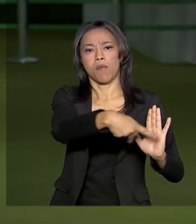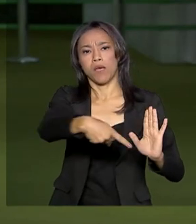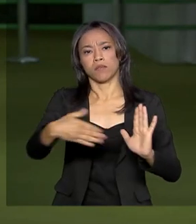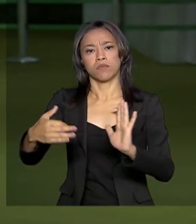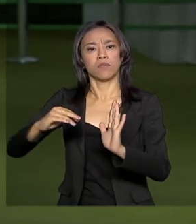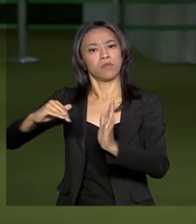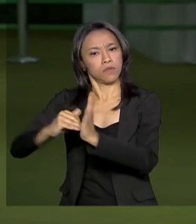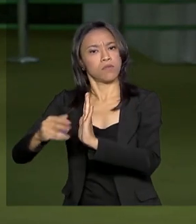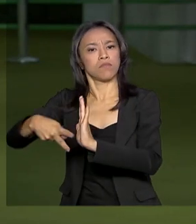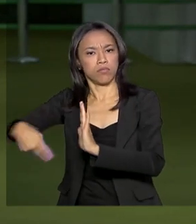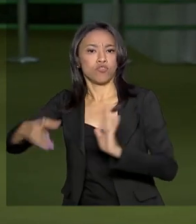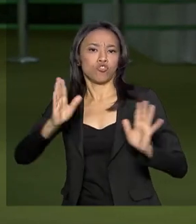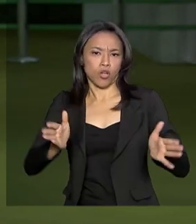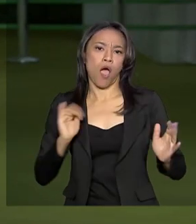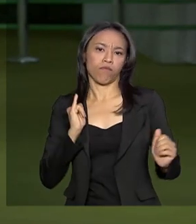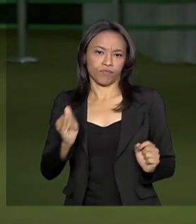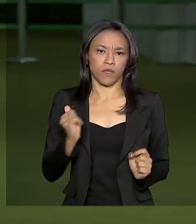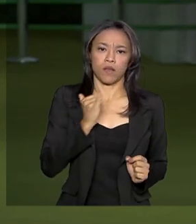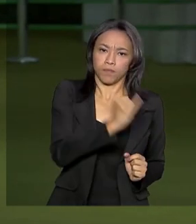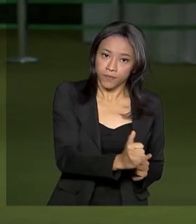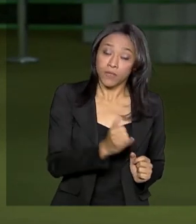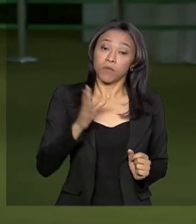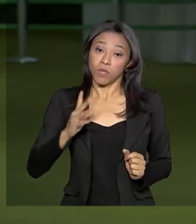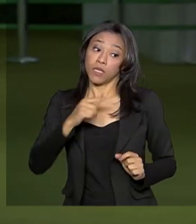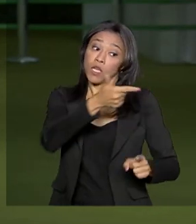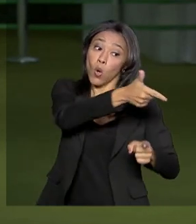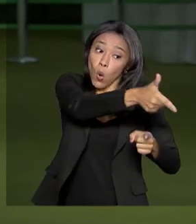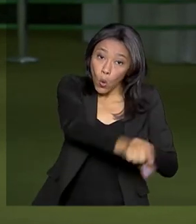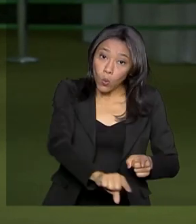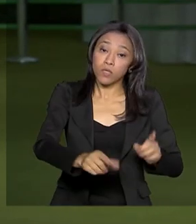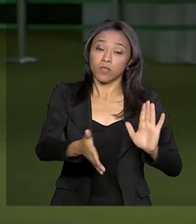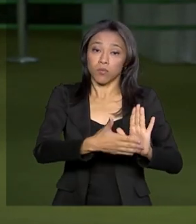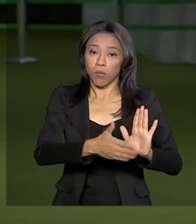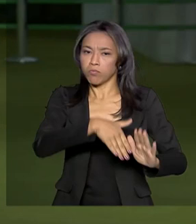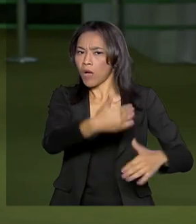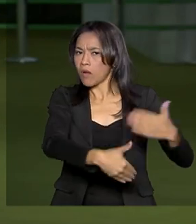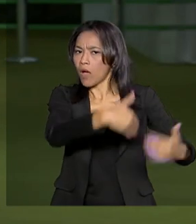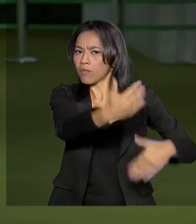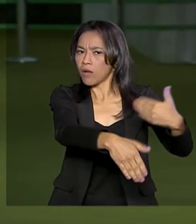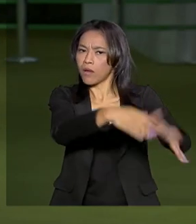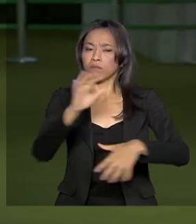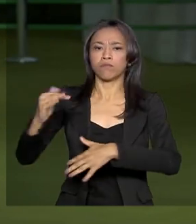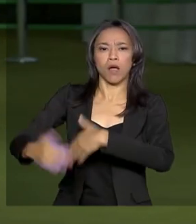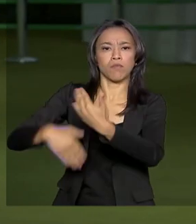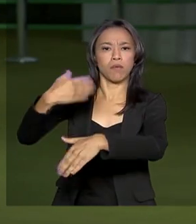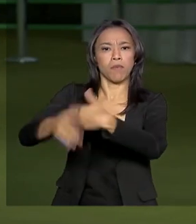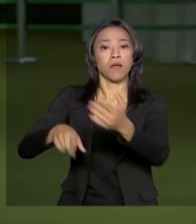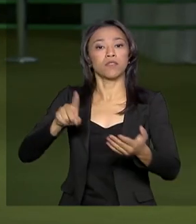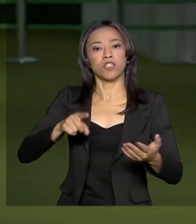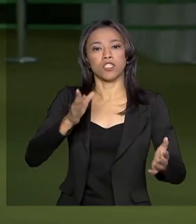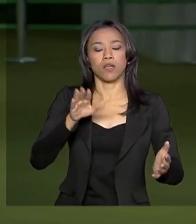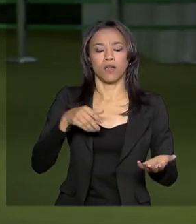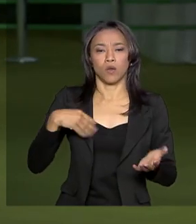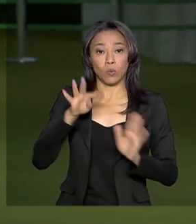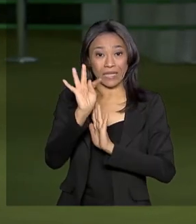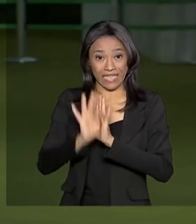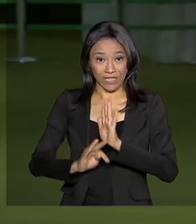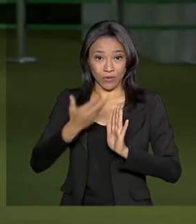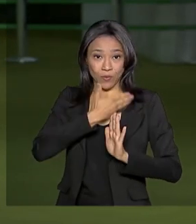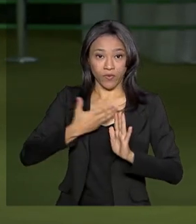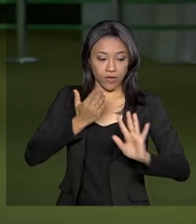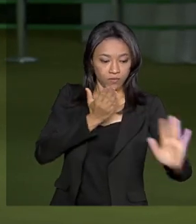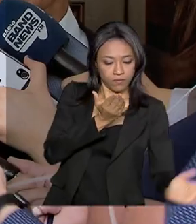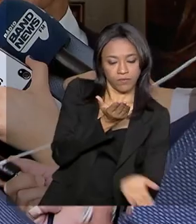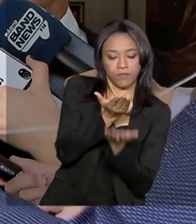outras propostas de reforma tributária que já estão em tramitação nas duas casas sejam anexadas ao texto do governo, que passará a tramitar